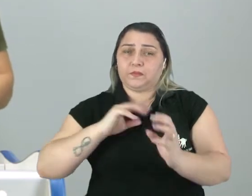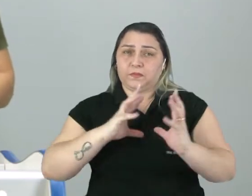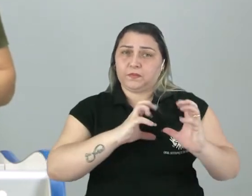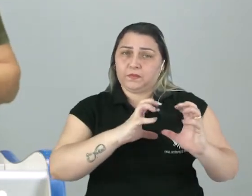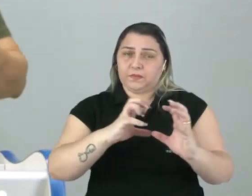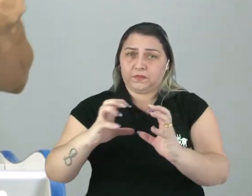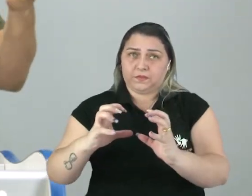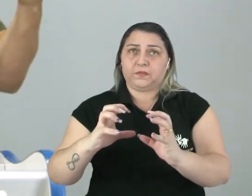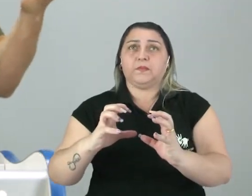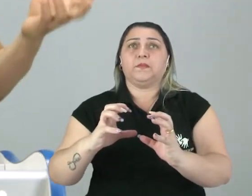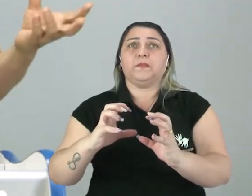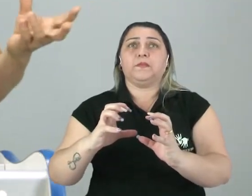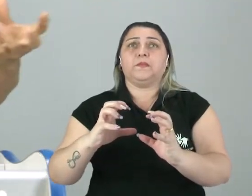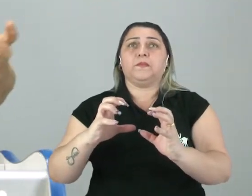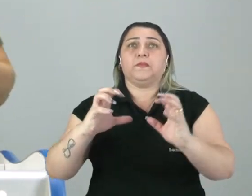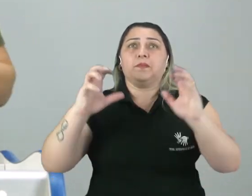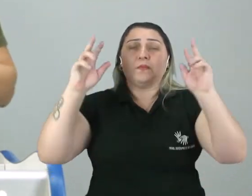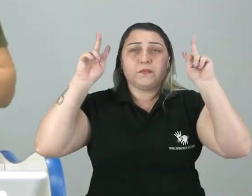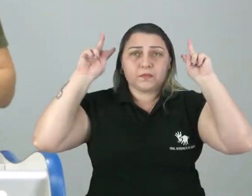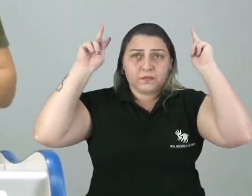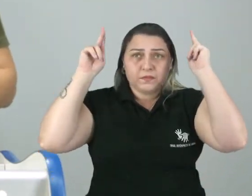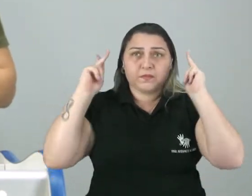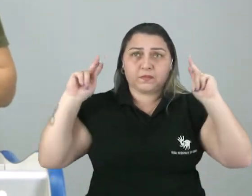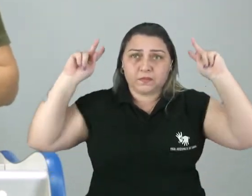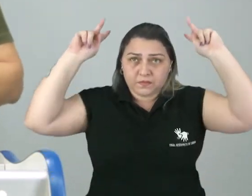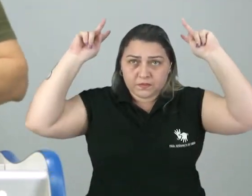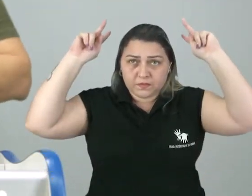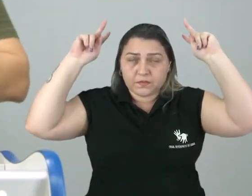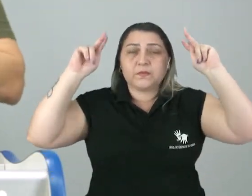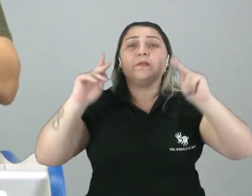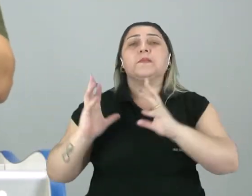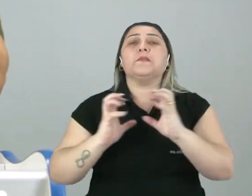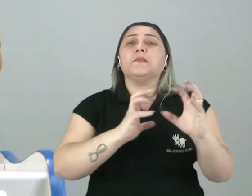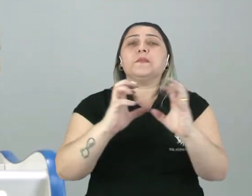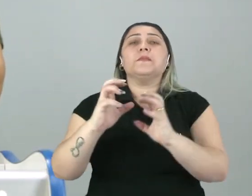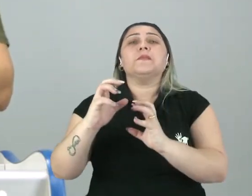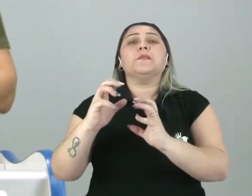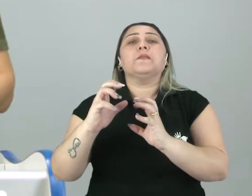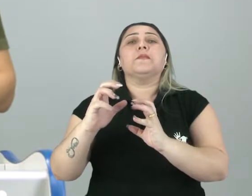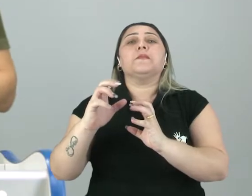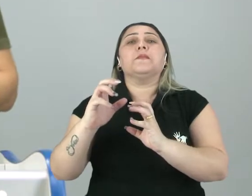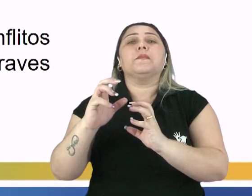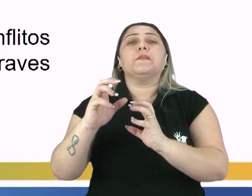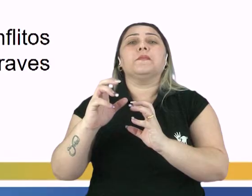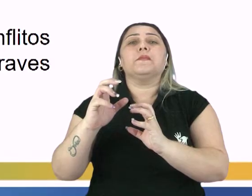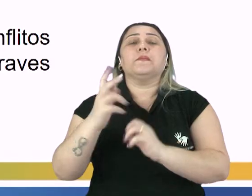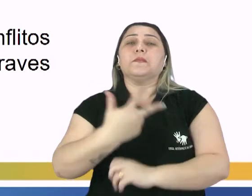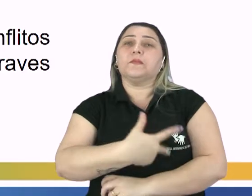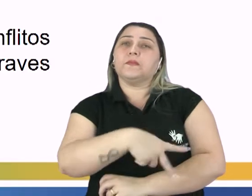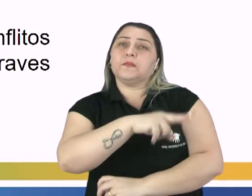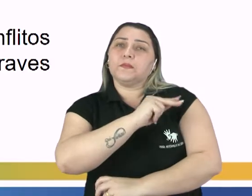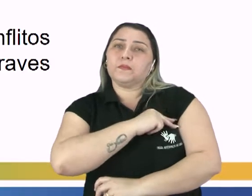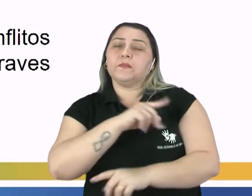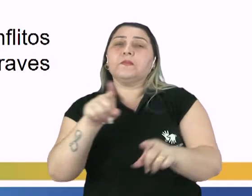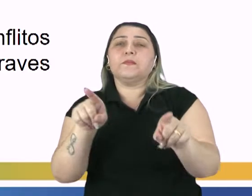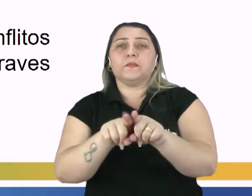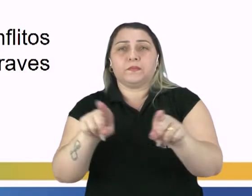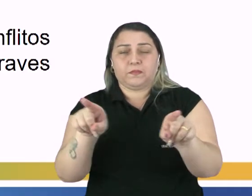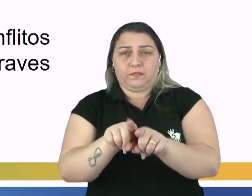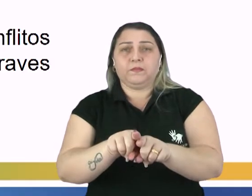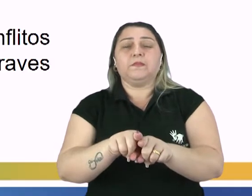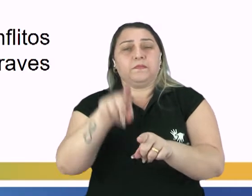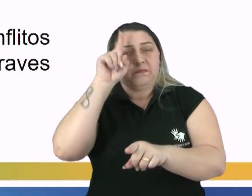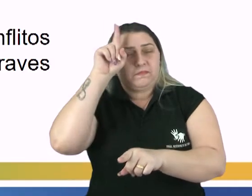conflitos. Conflito com a Holanda por disputa do território. Conflito com a Espanha, que estava sob o domínio da